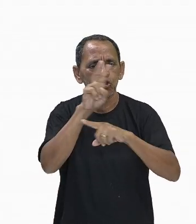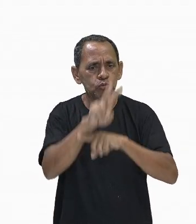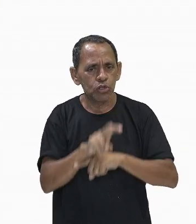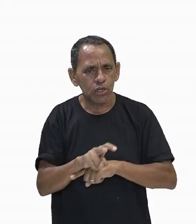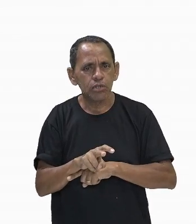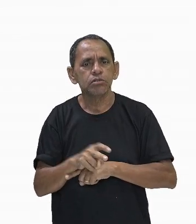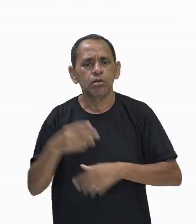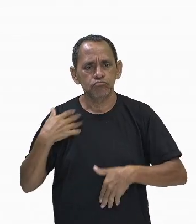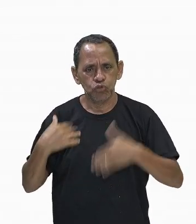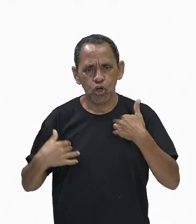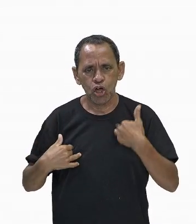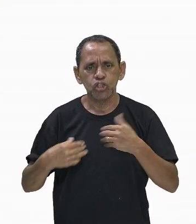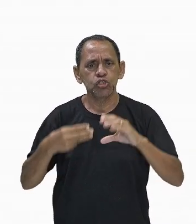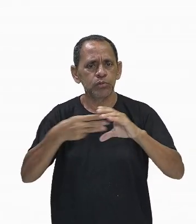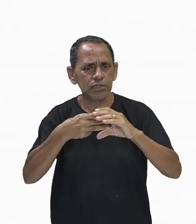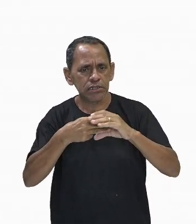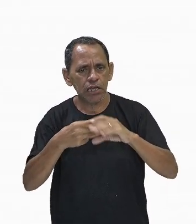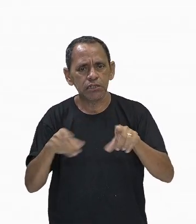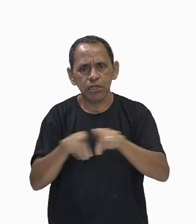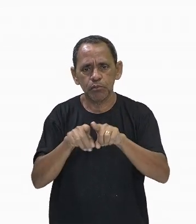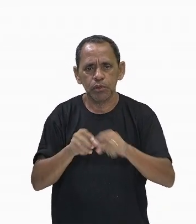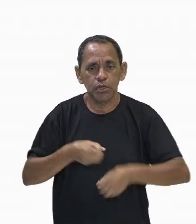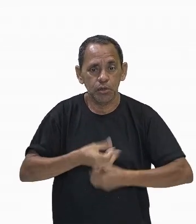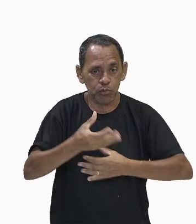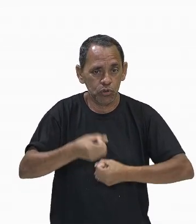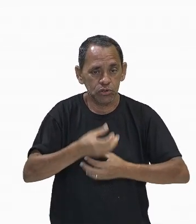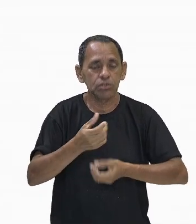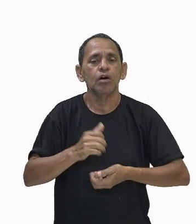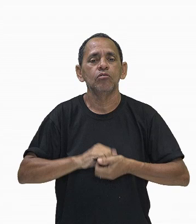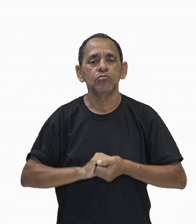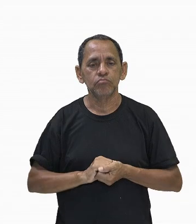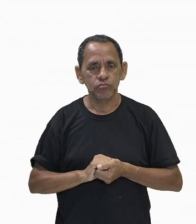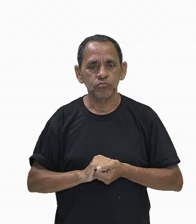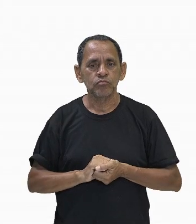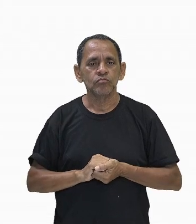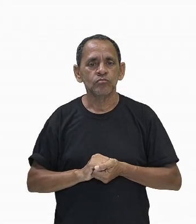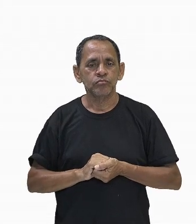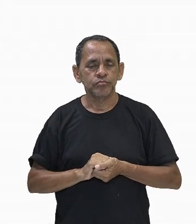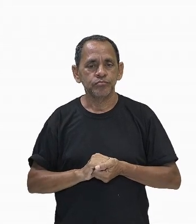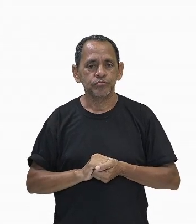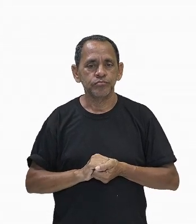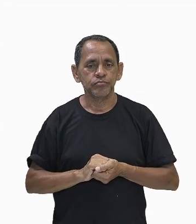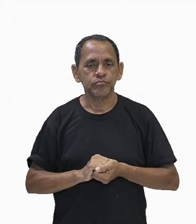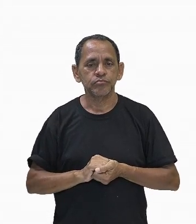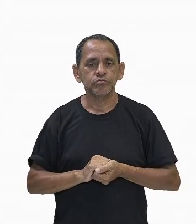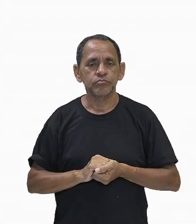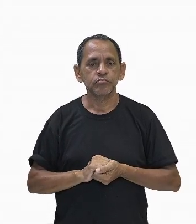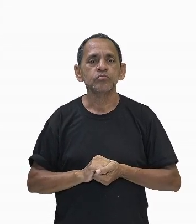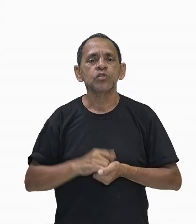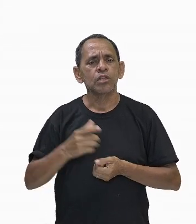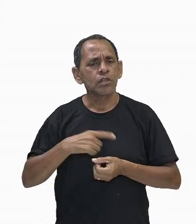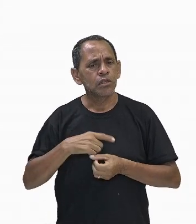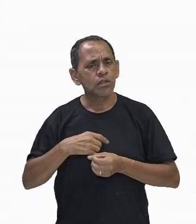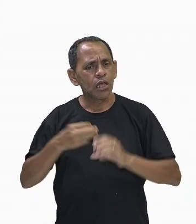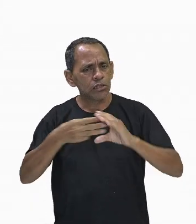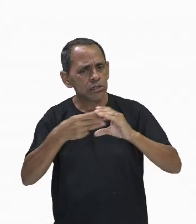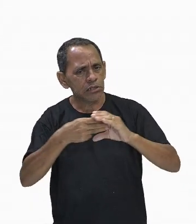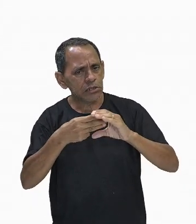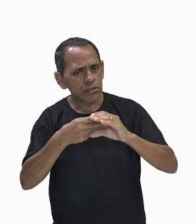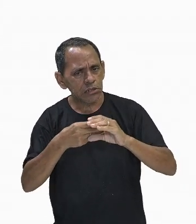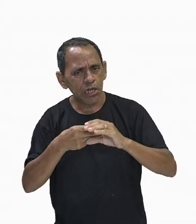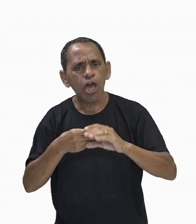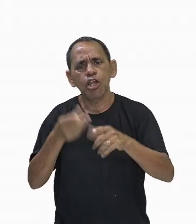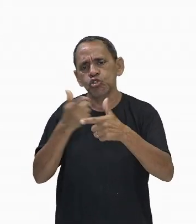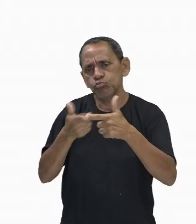aí na medula óssea a produção também de linfócitos T, que mantém células, matam células infectadas,